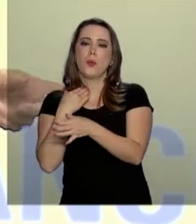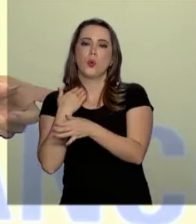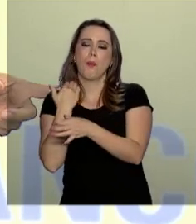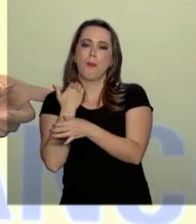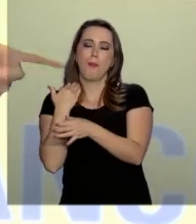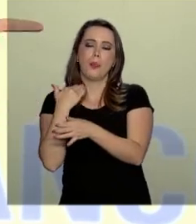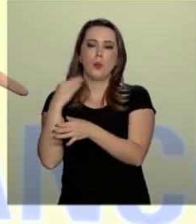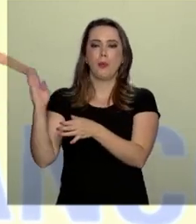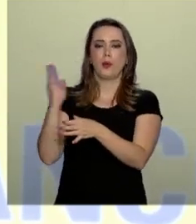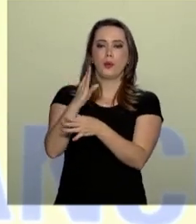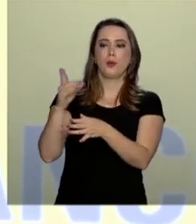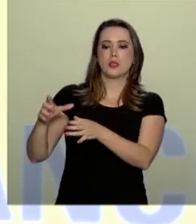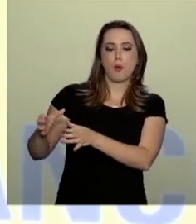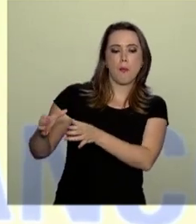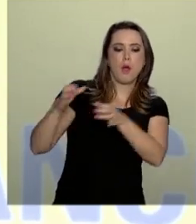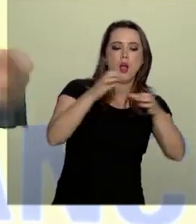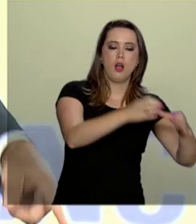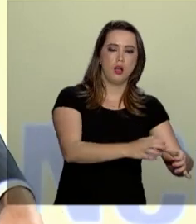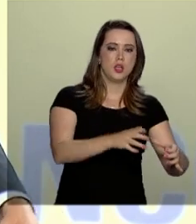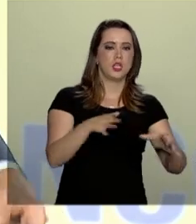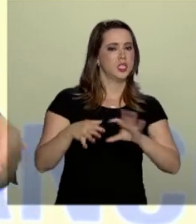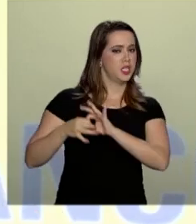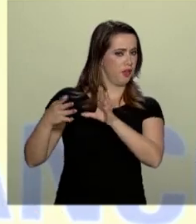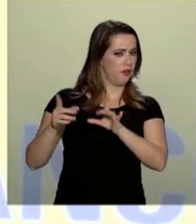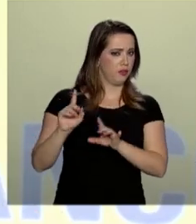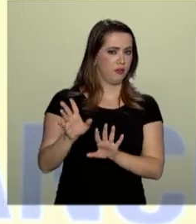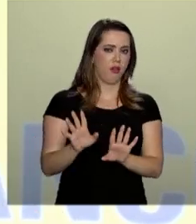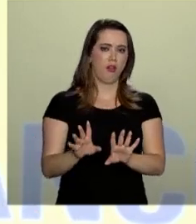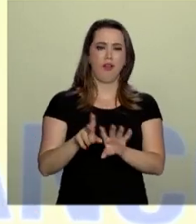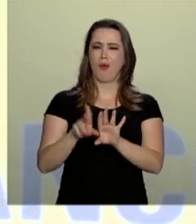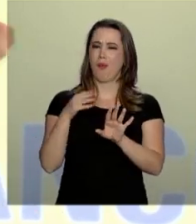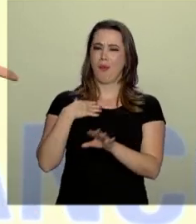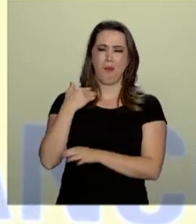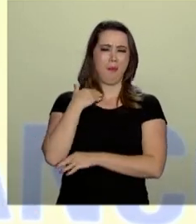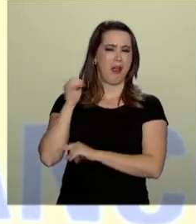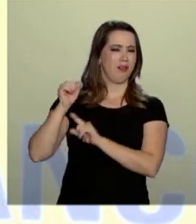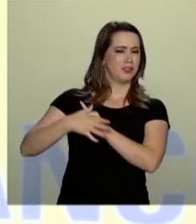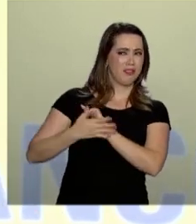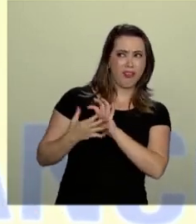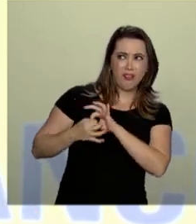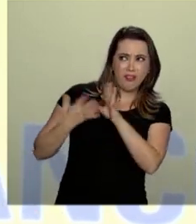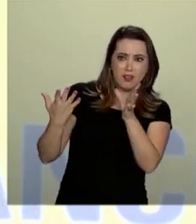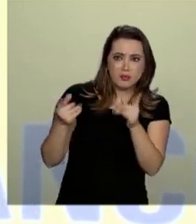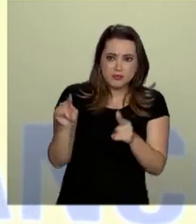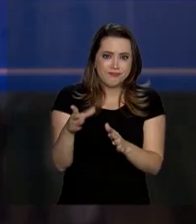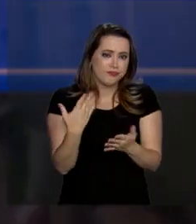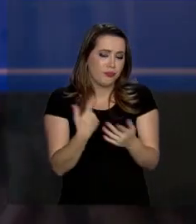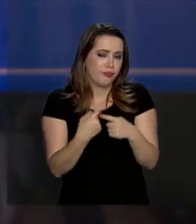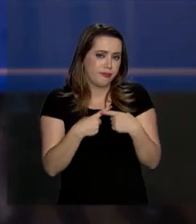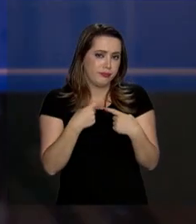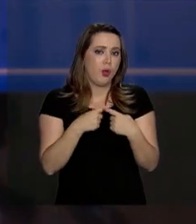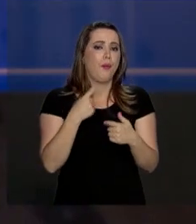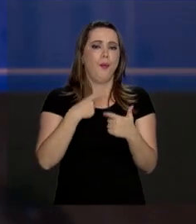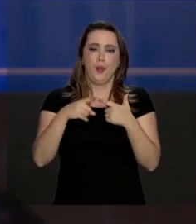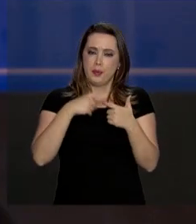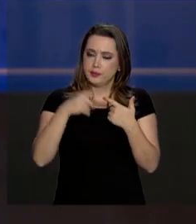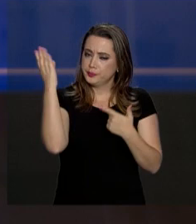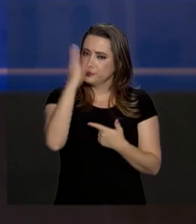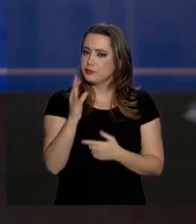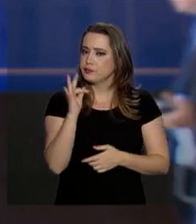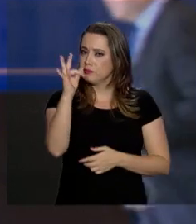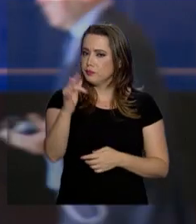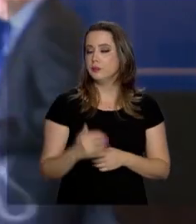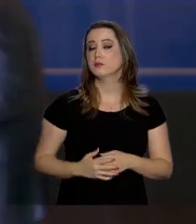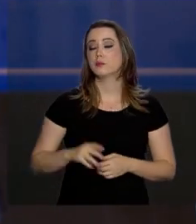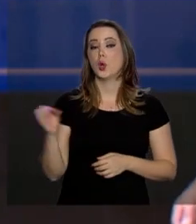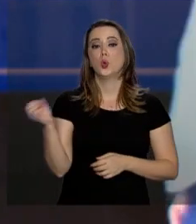muito menos de uma transferência feita por um banco central, que tinha uma conta em aberto, etc., porque aí o país se perde. O novo presidente do Banco